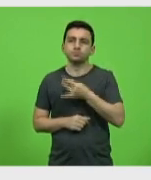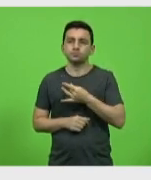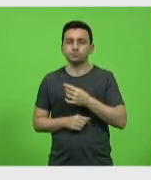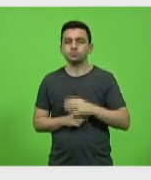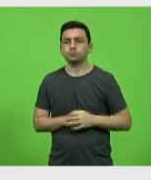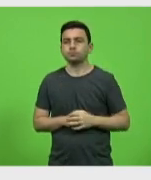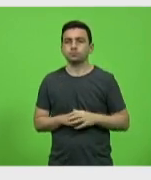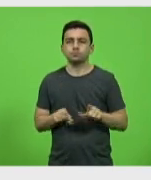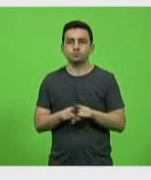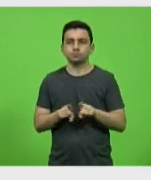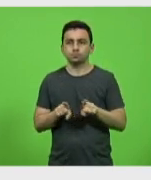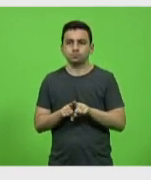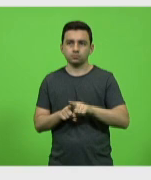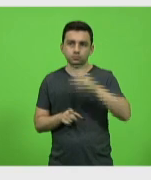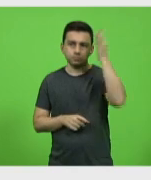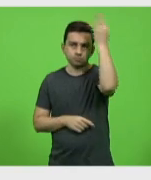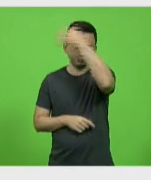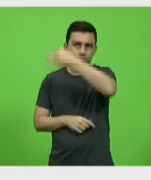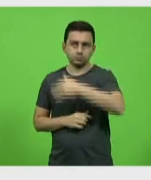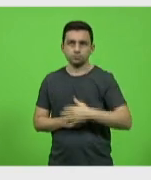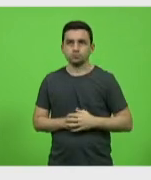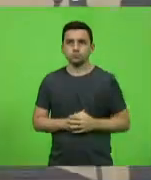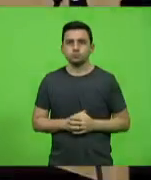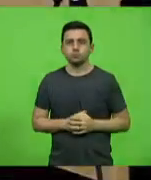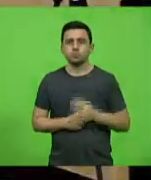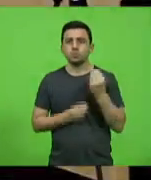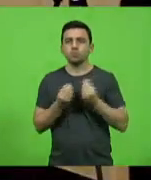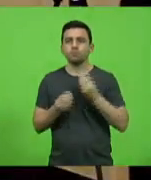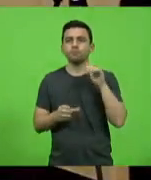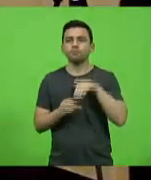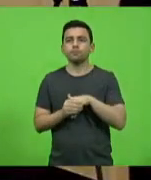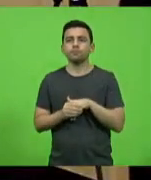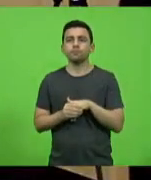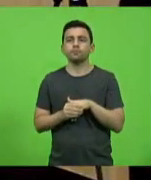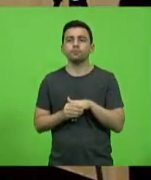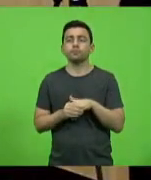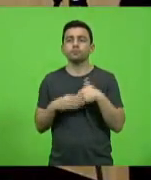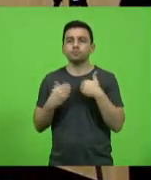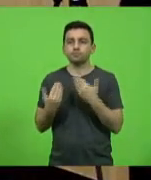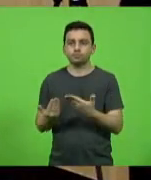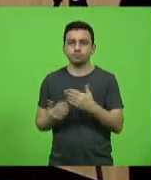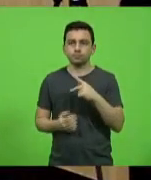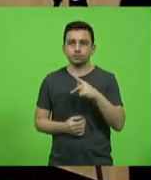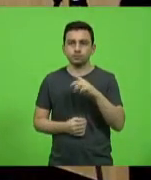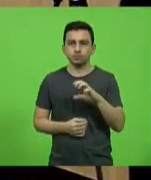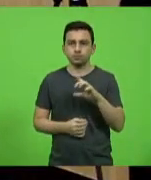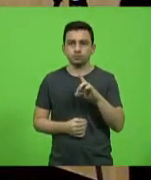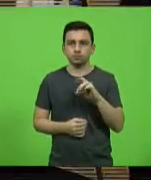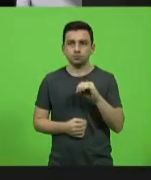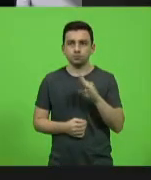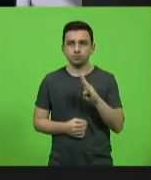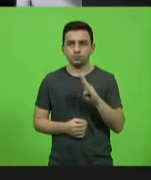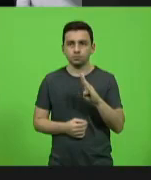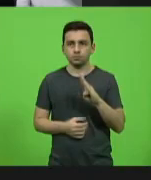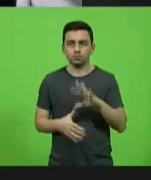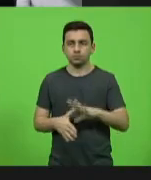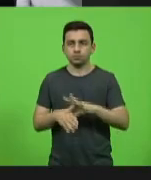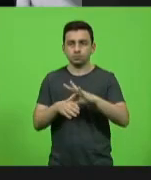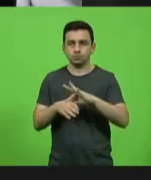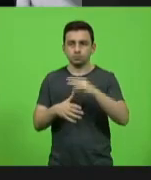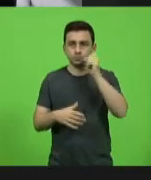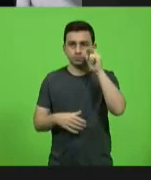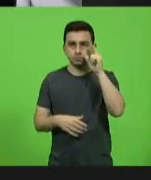Fabiano da Luz. Como vota agora o PCdoB, o líder, deputado César Valduga.